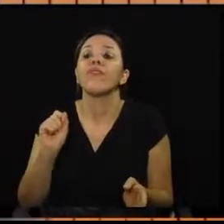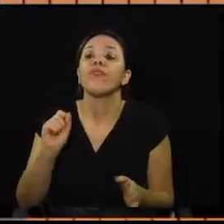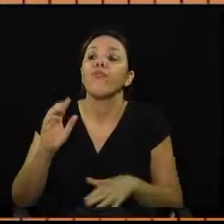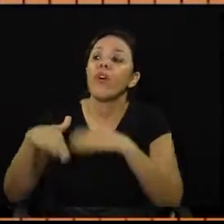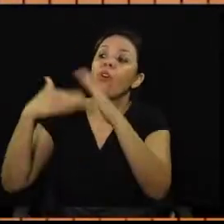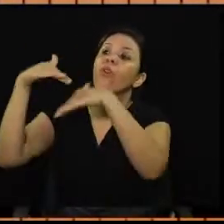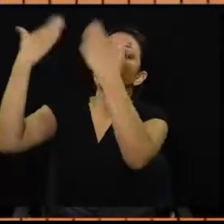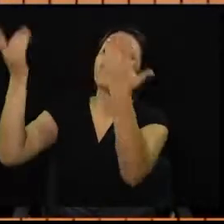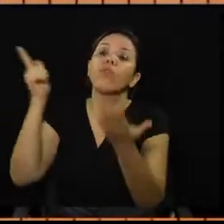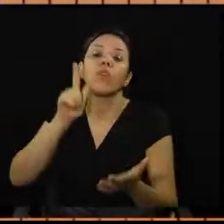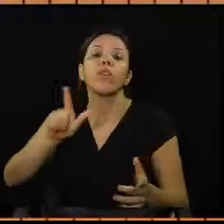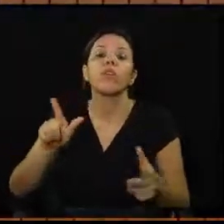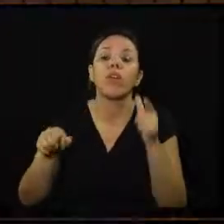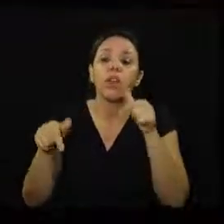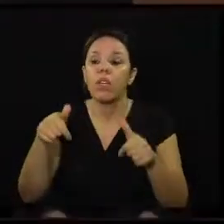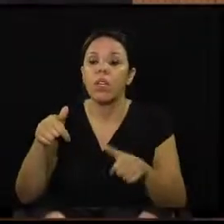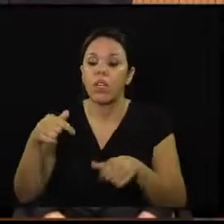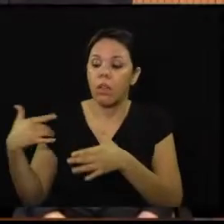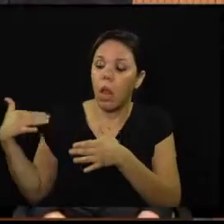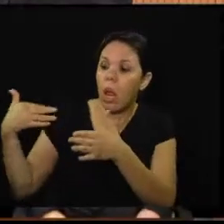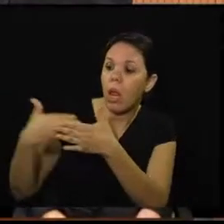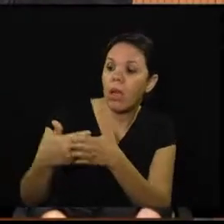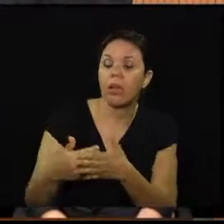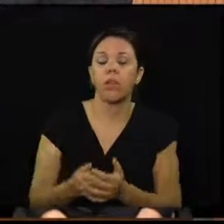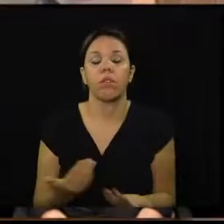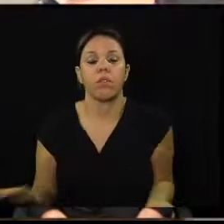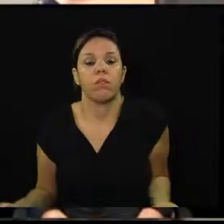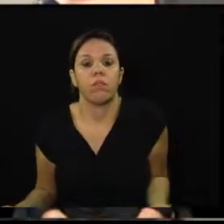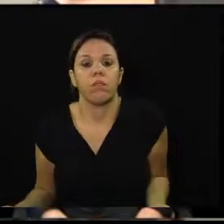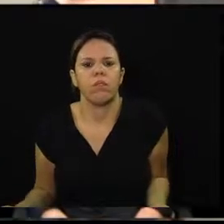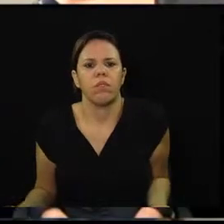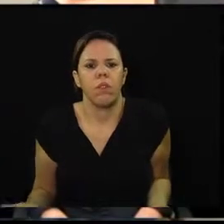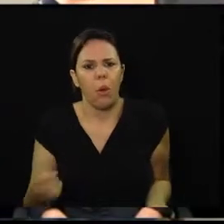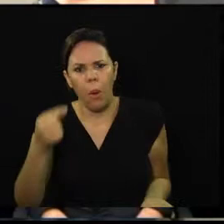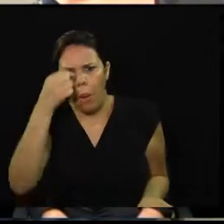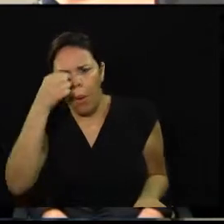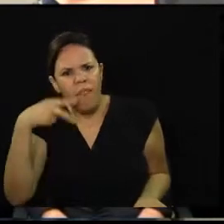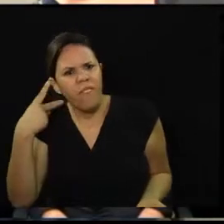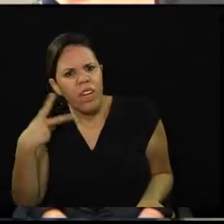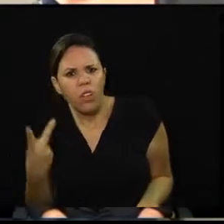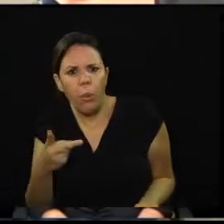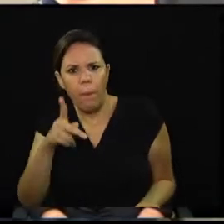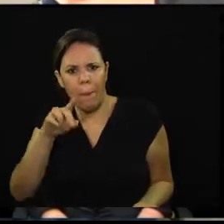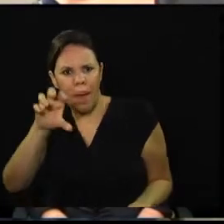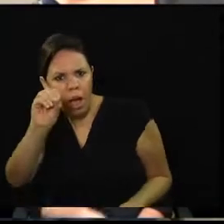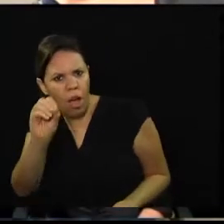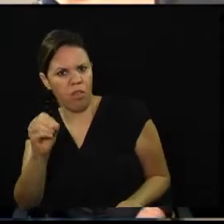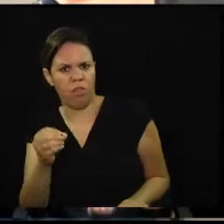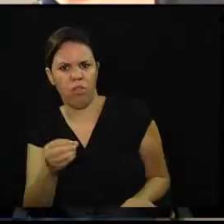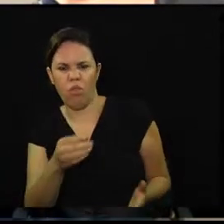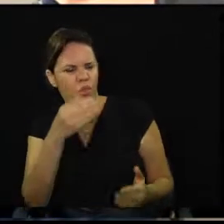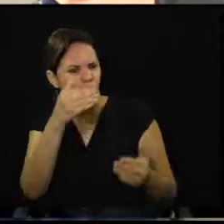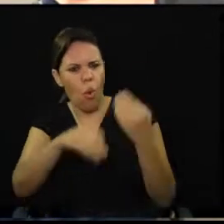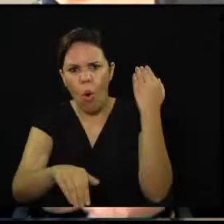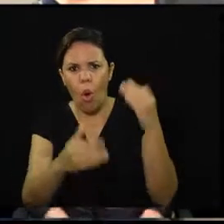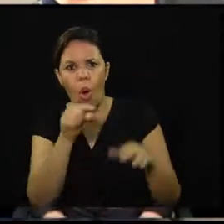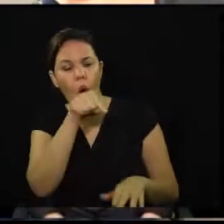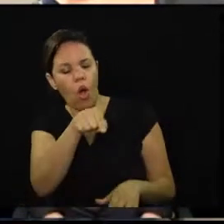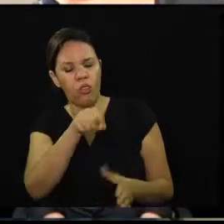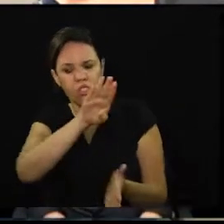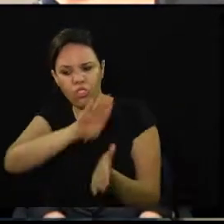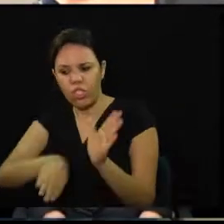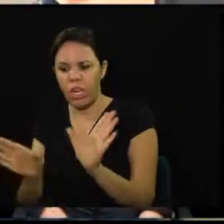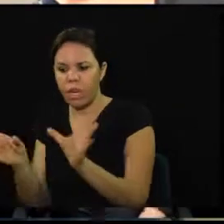longo de décadas neste país aqui. Paulo Galtério não concorda com o discurso de que, excluindo ministérios,